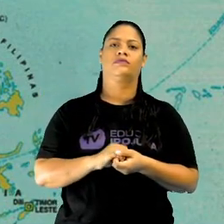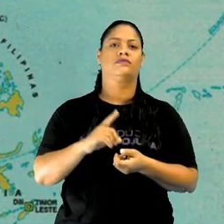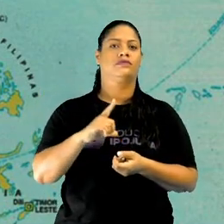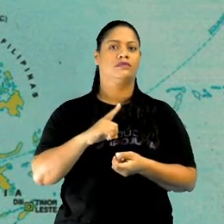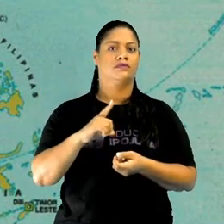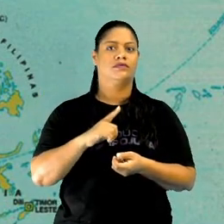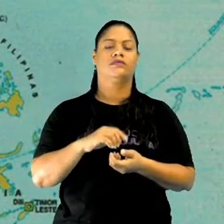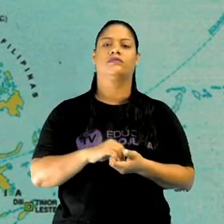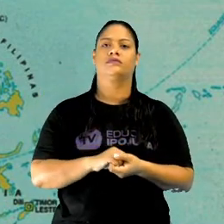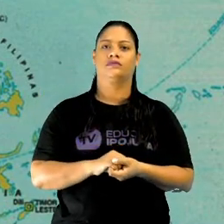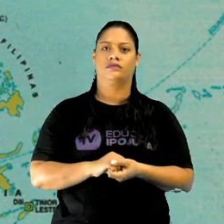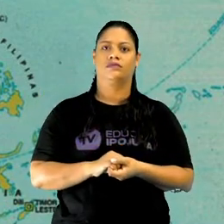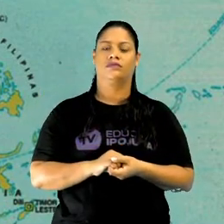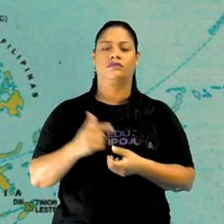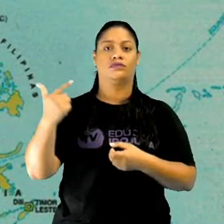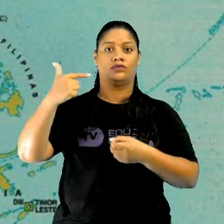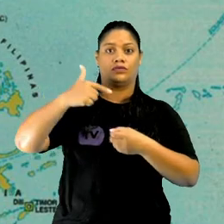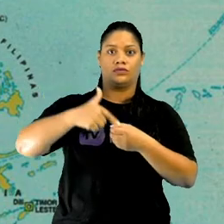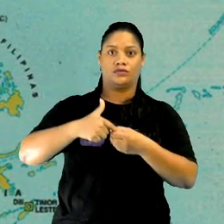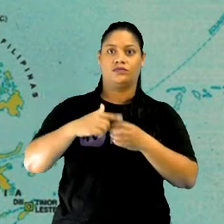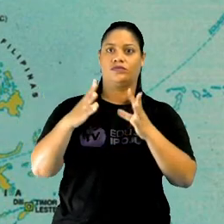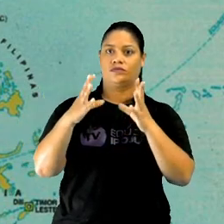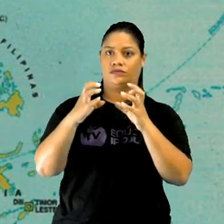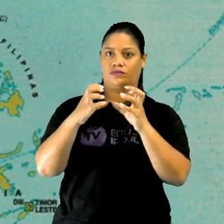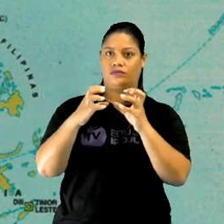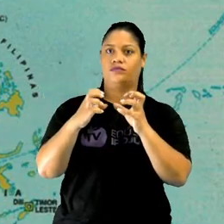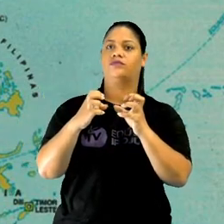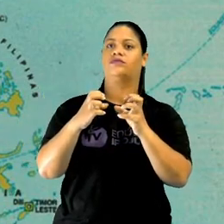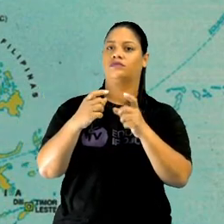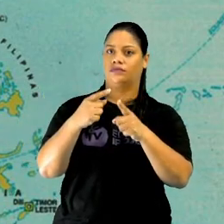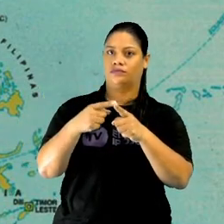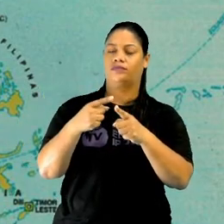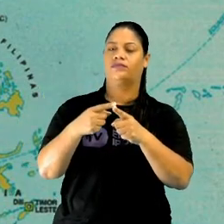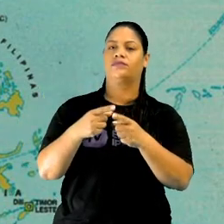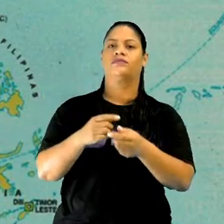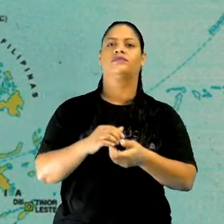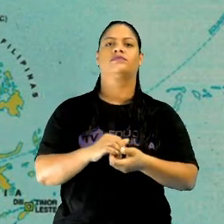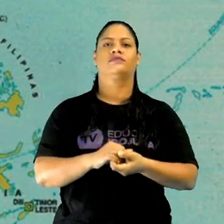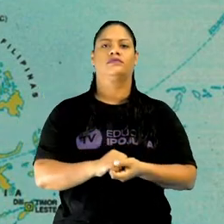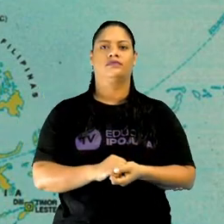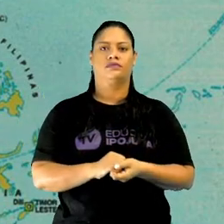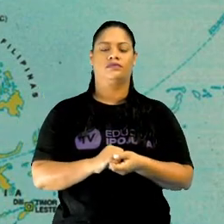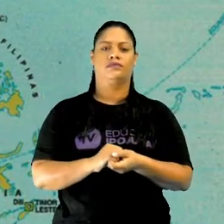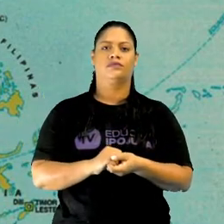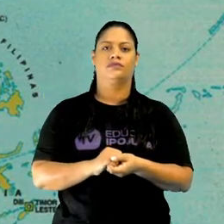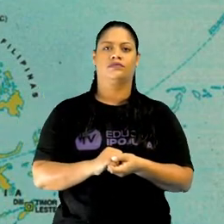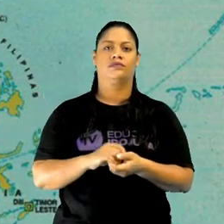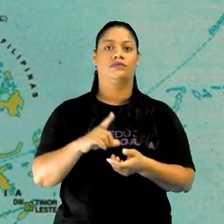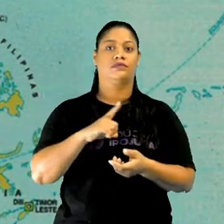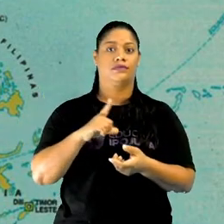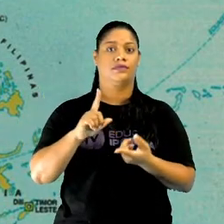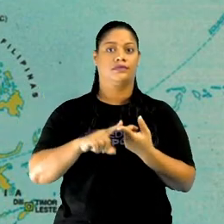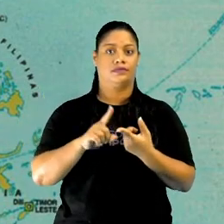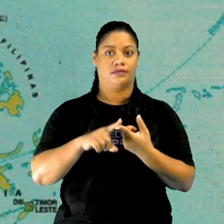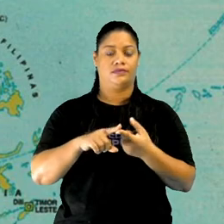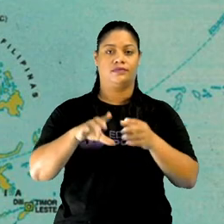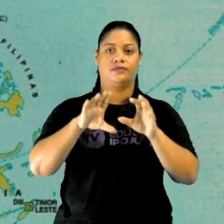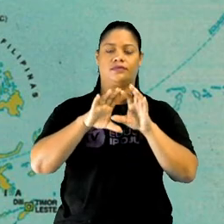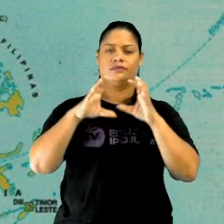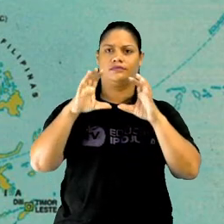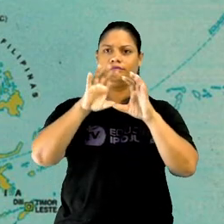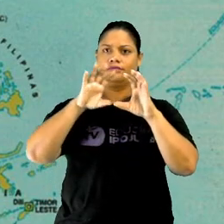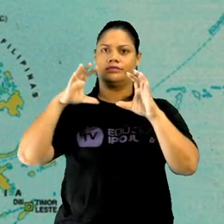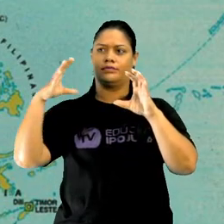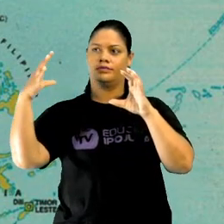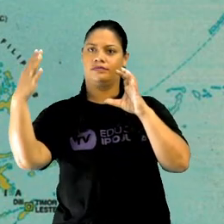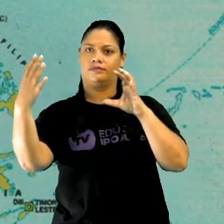tem a questão do petróleo, a questão dos conflitos por conta do petróleo. O Extremo Oriente, a gente tem a China,